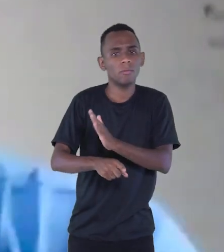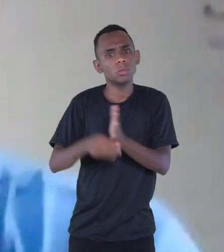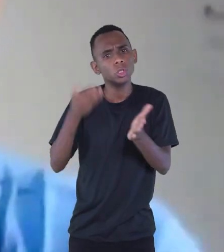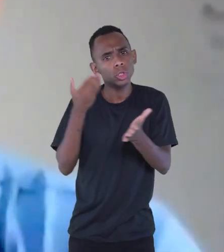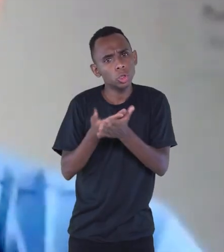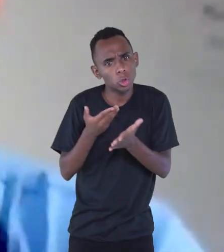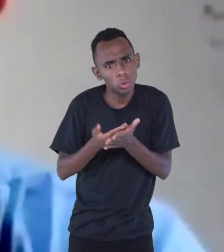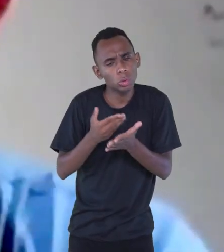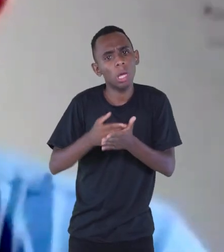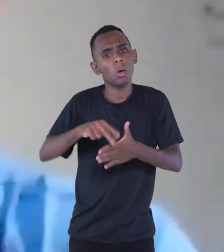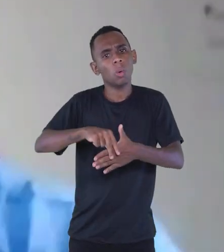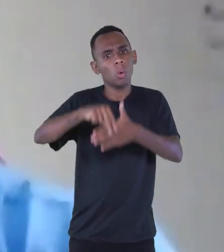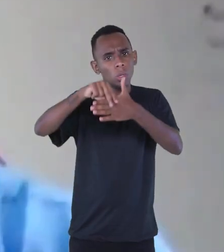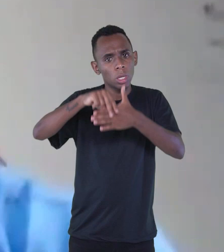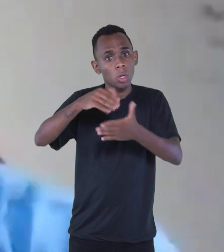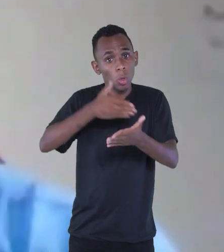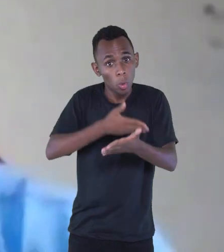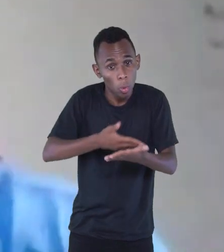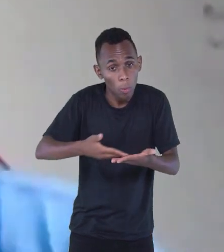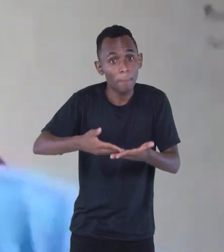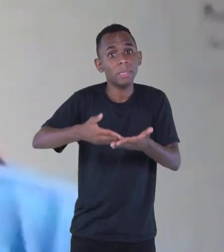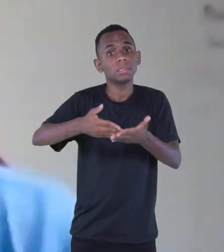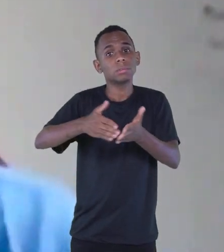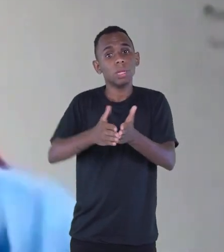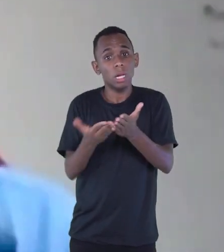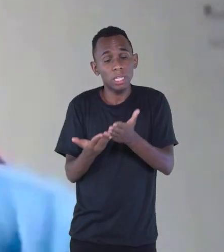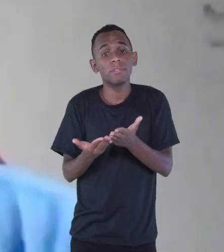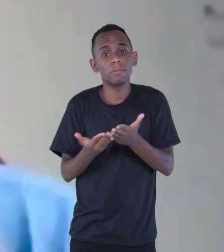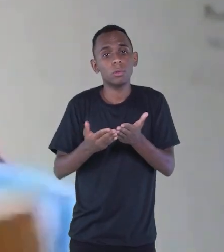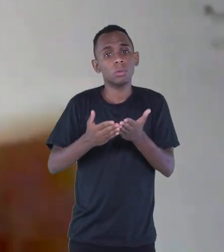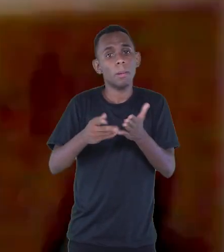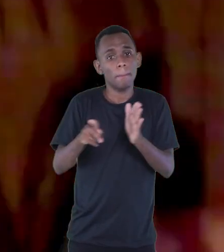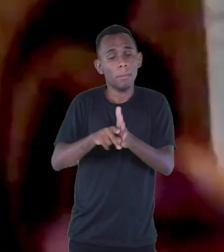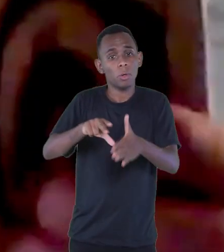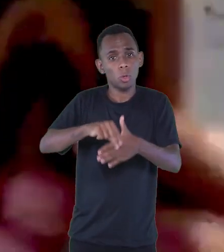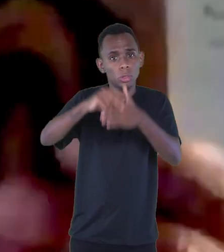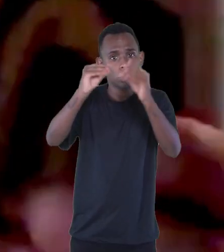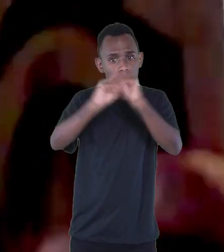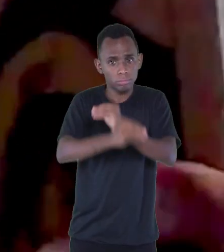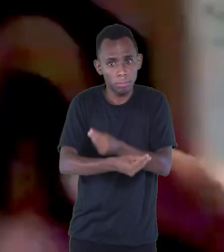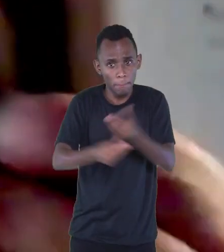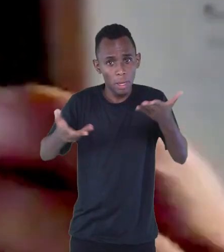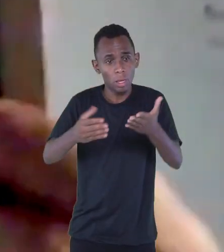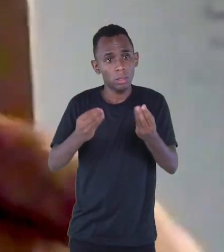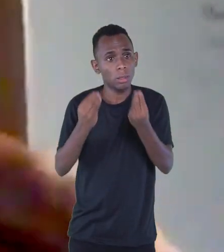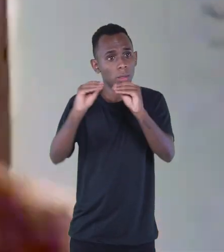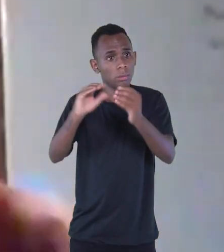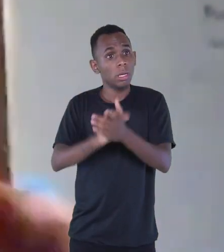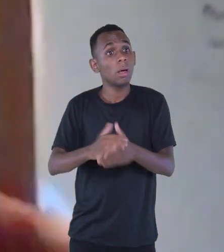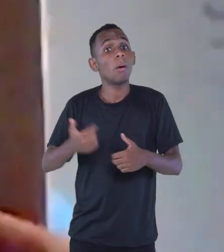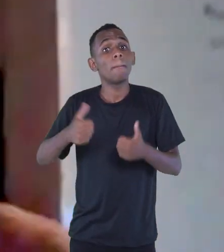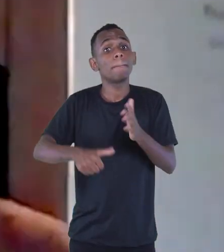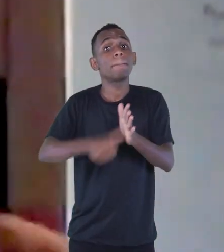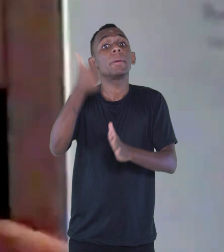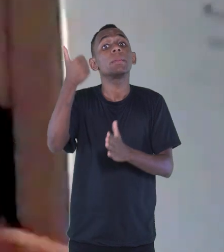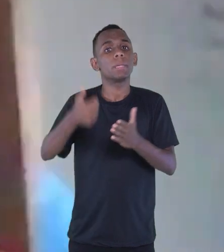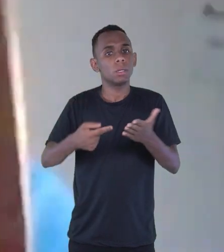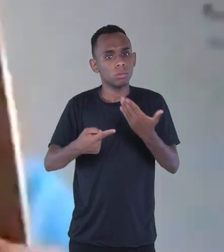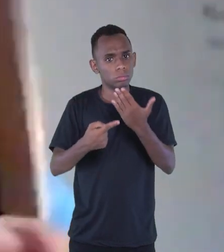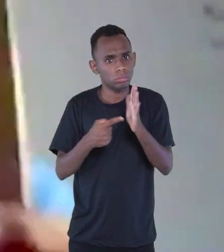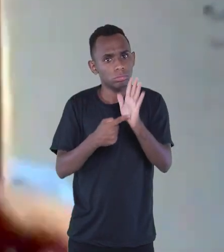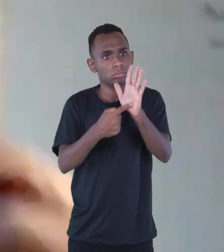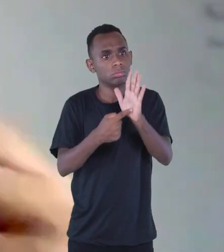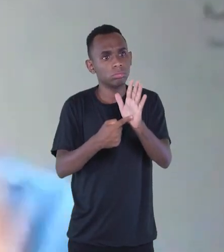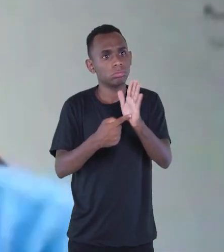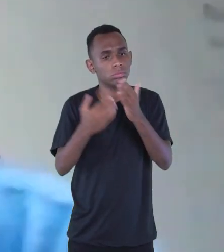começo a escrever livretos de cordel e a publicar. O primeiro foi essa coleção que está esgotada, que é